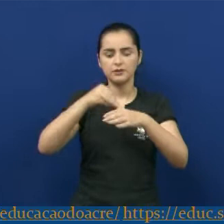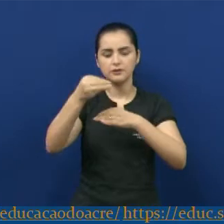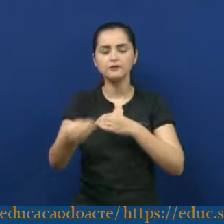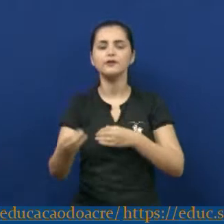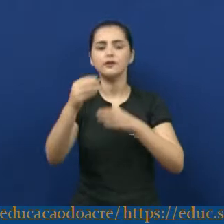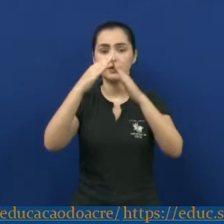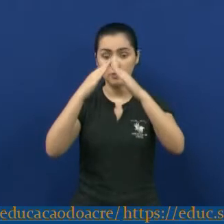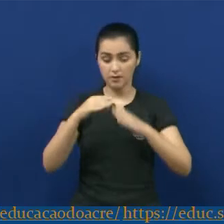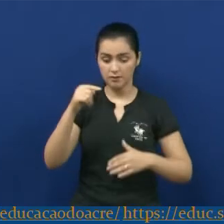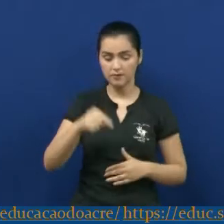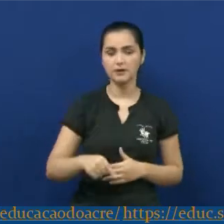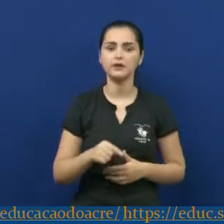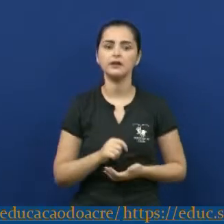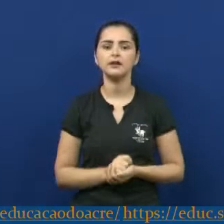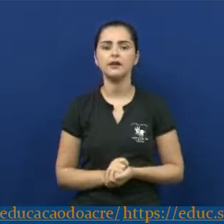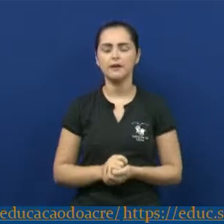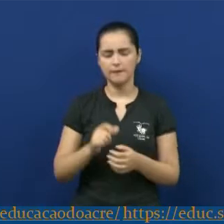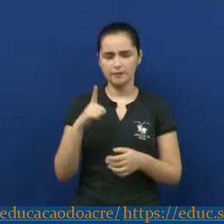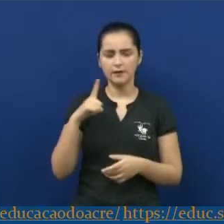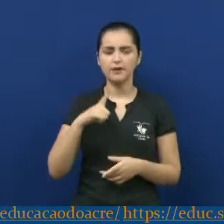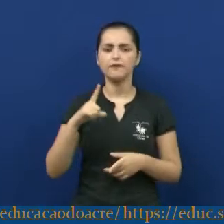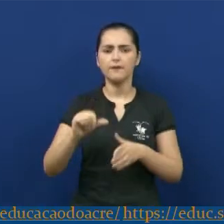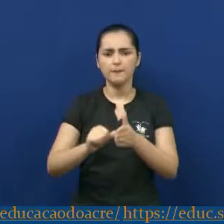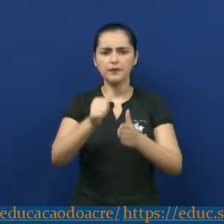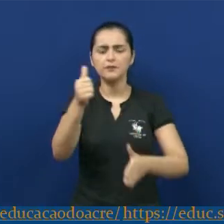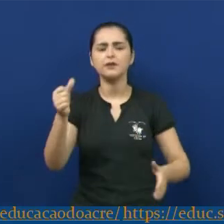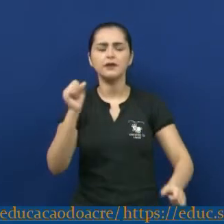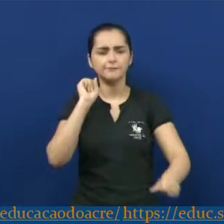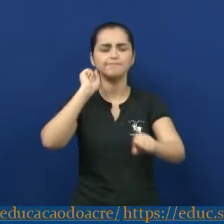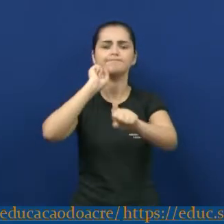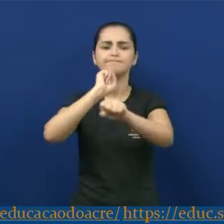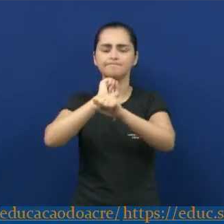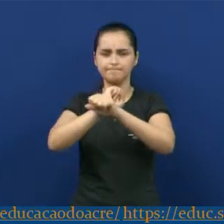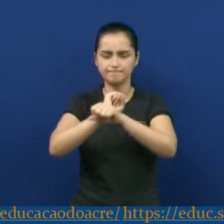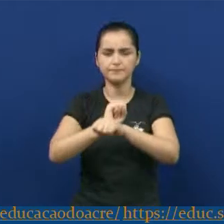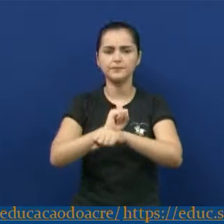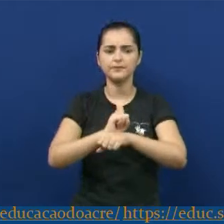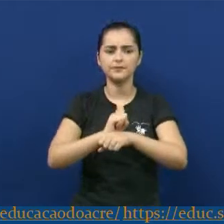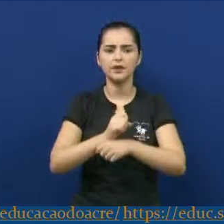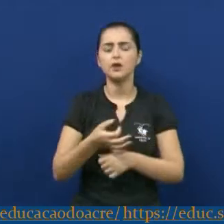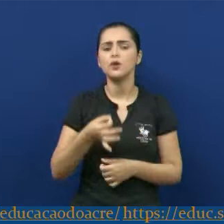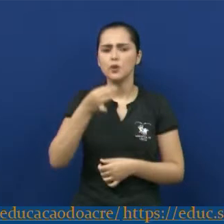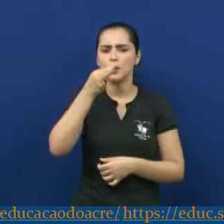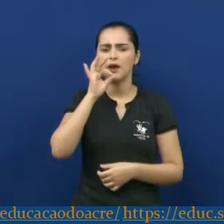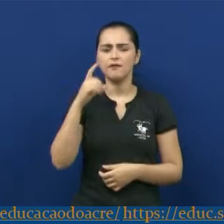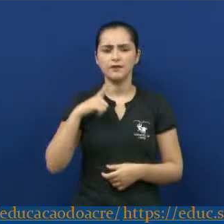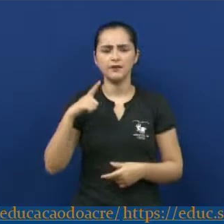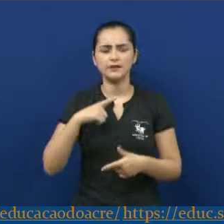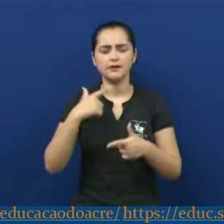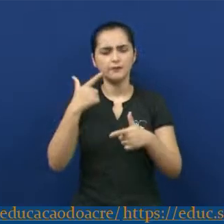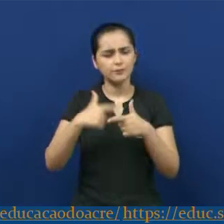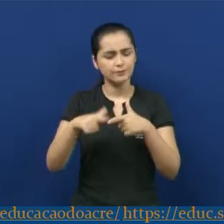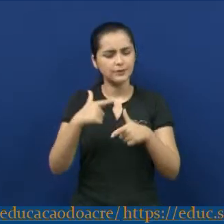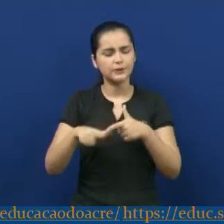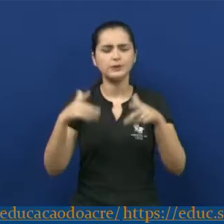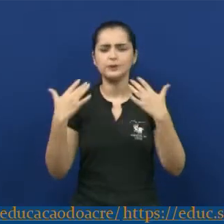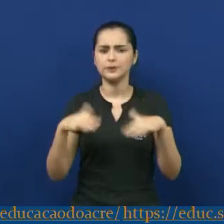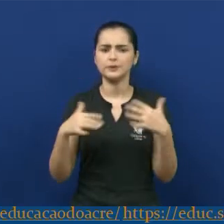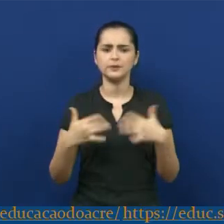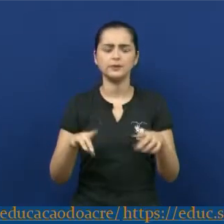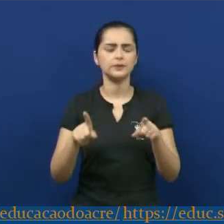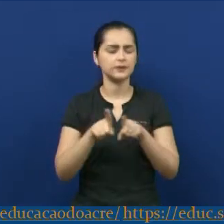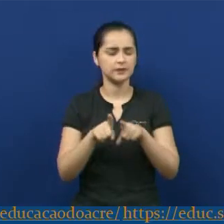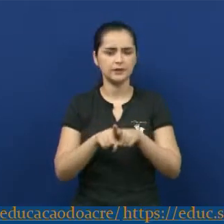Paulo viram o palco da primeira greve geral. O café sofre uma intensa crise e estamos também vivendo a